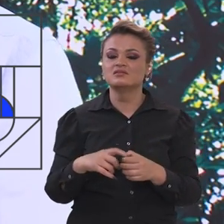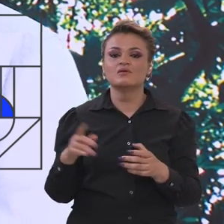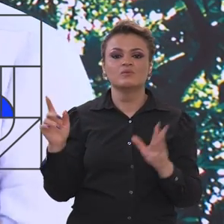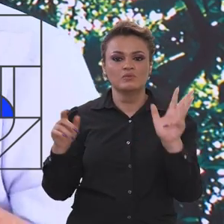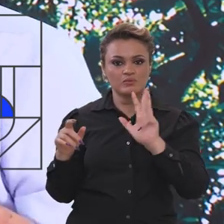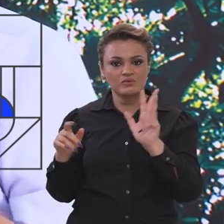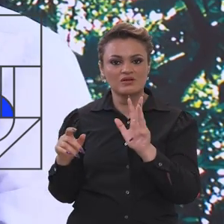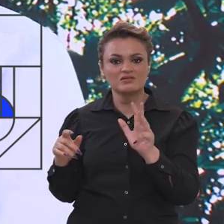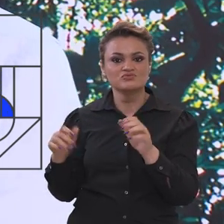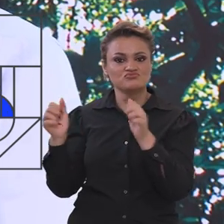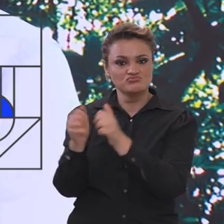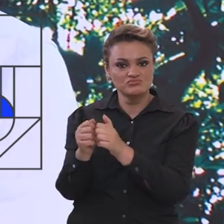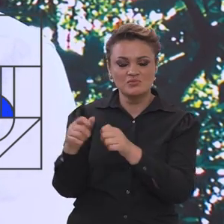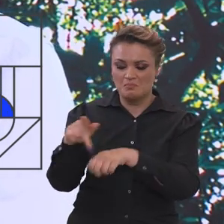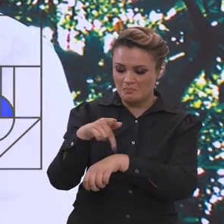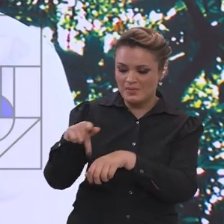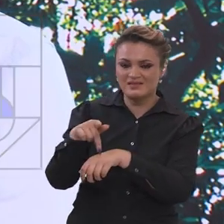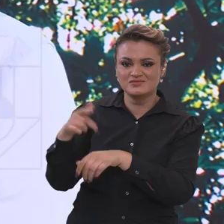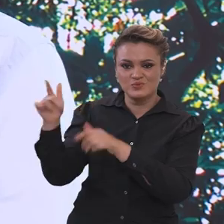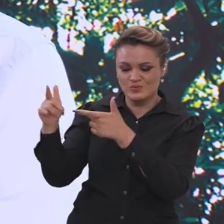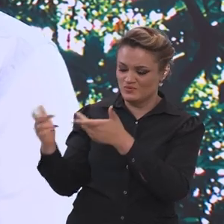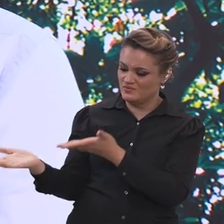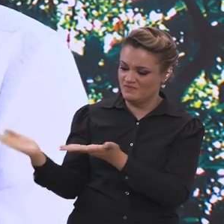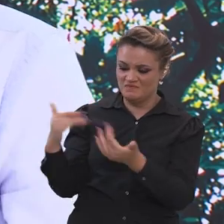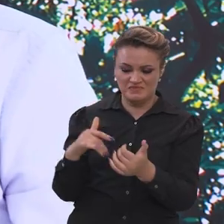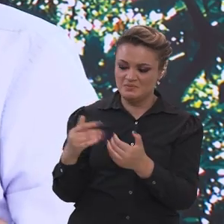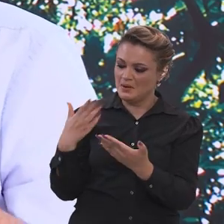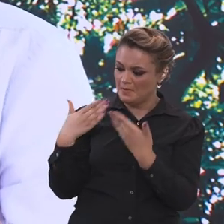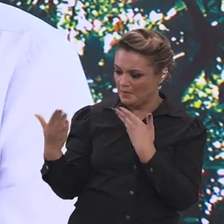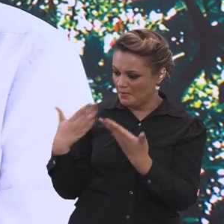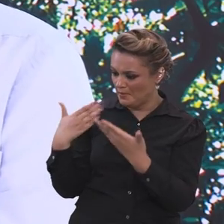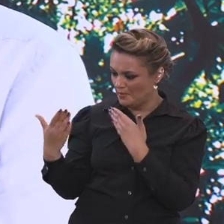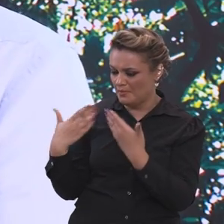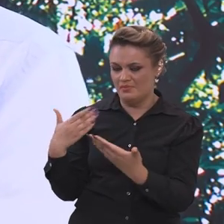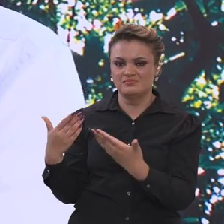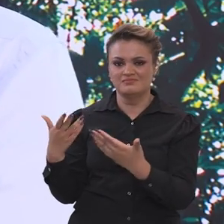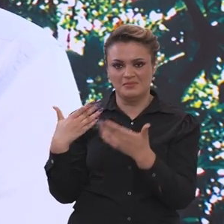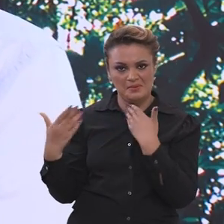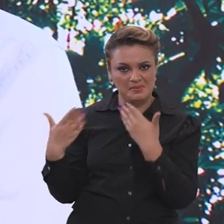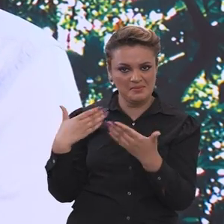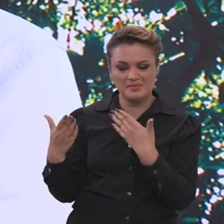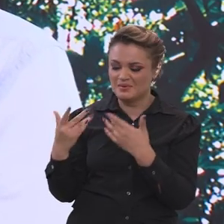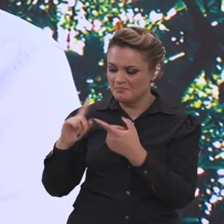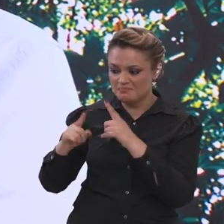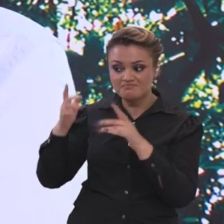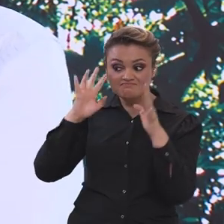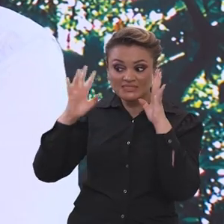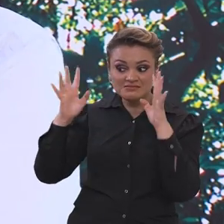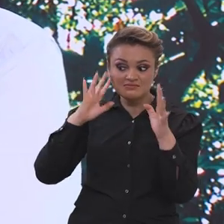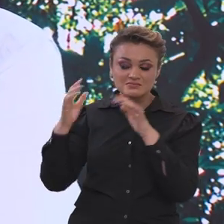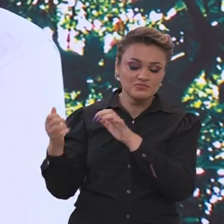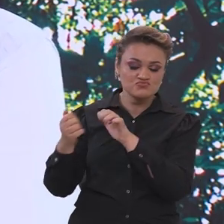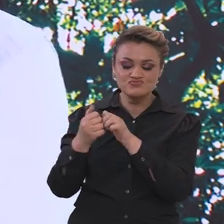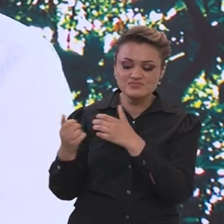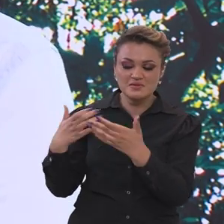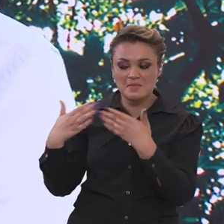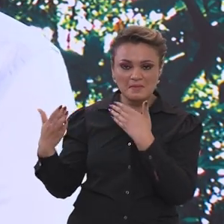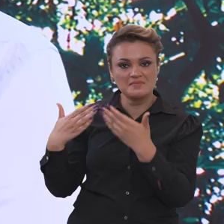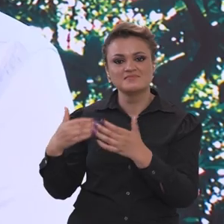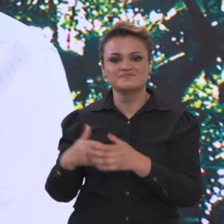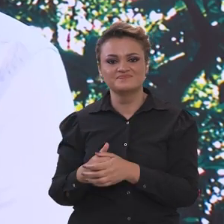Lula de juntar os países amazônicos para ter uma posição coletiva, para pensar ações